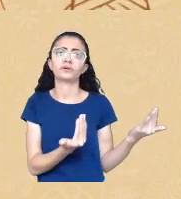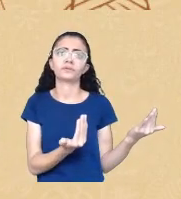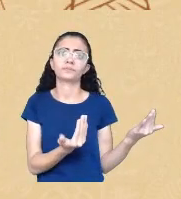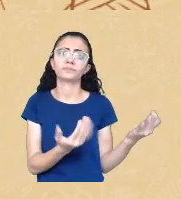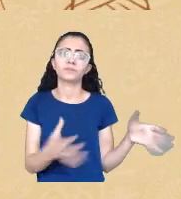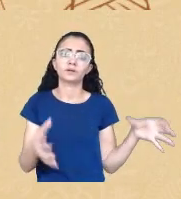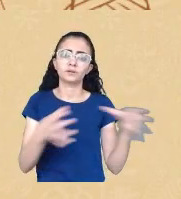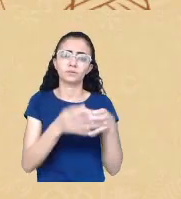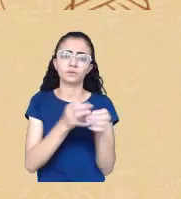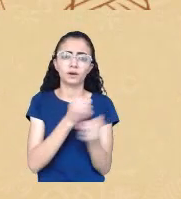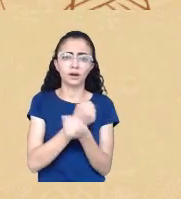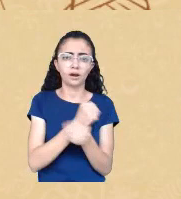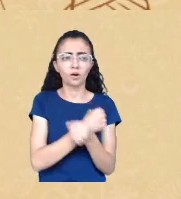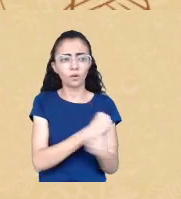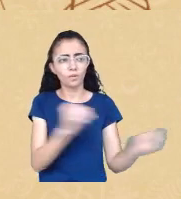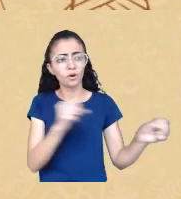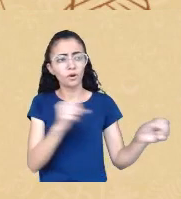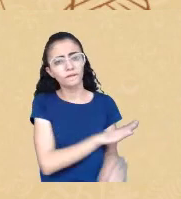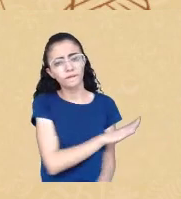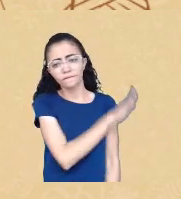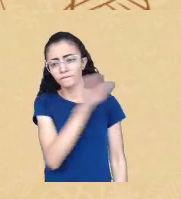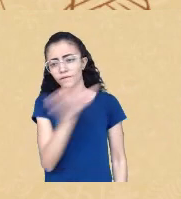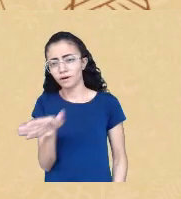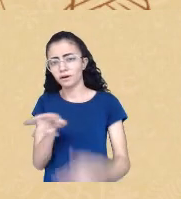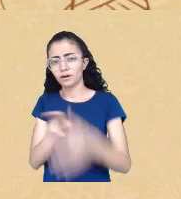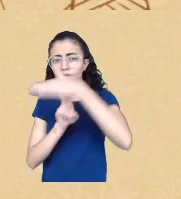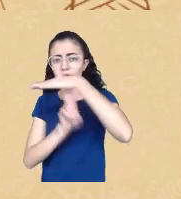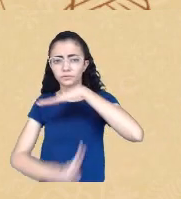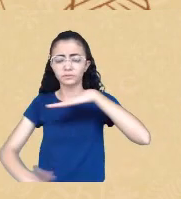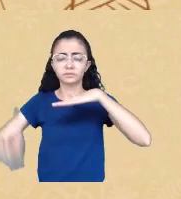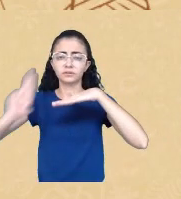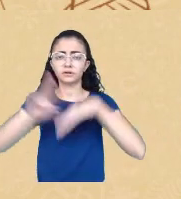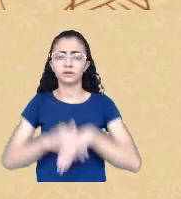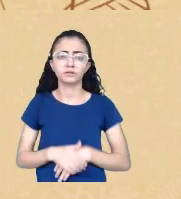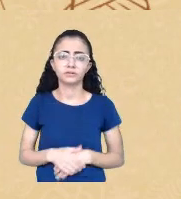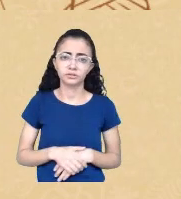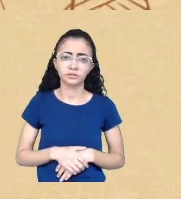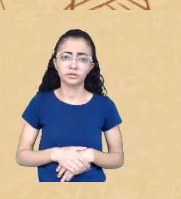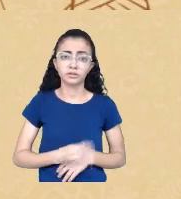para as universidades e que vivem essa realidade da